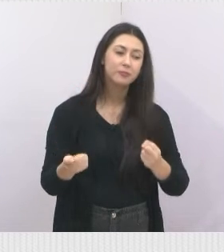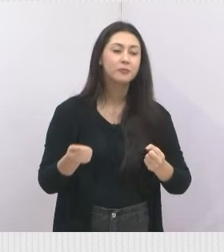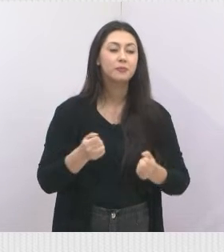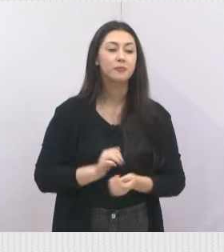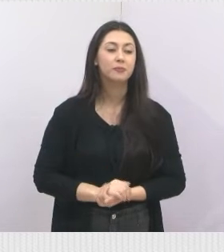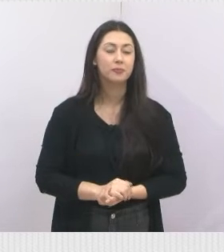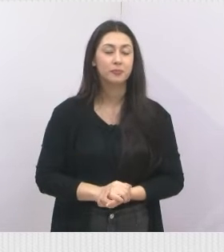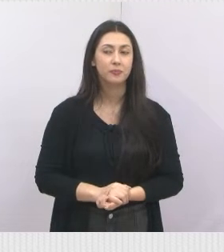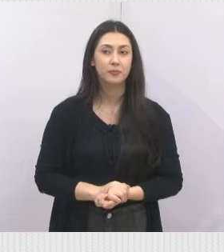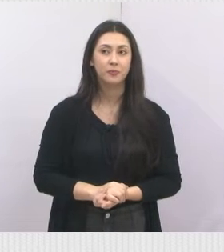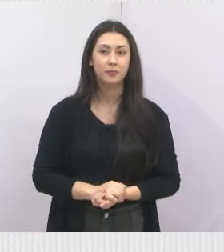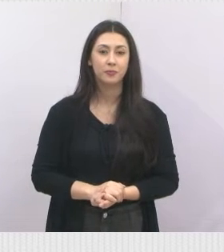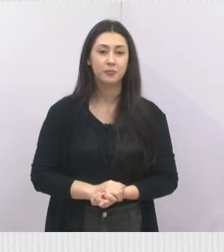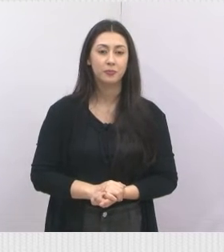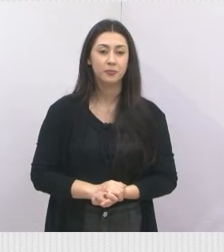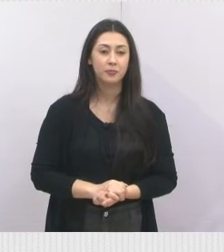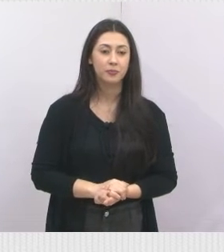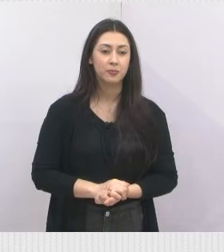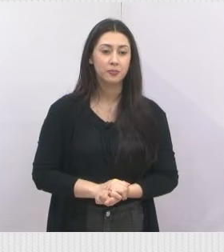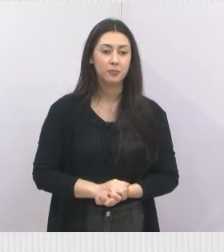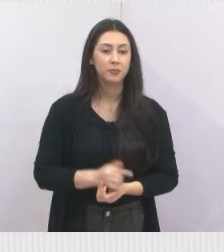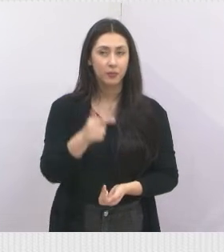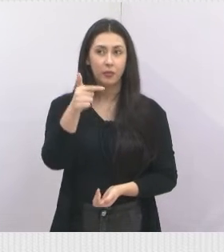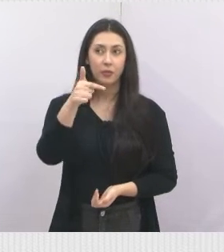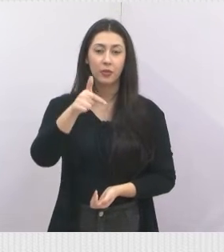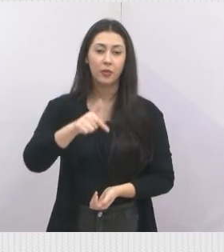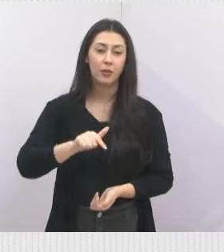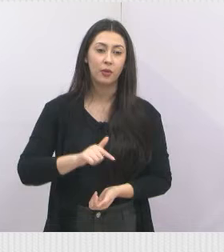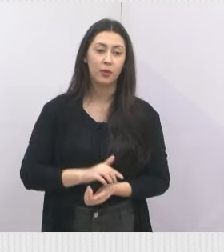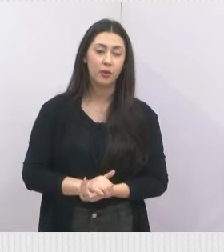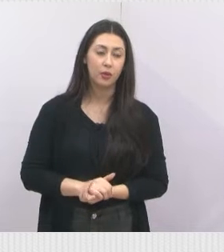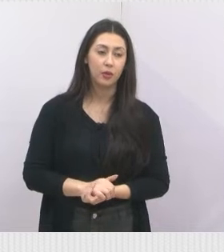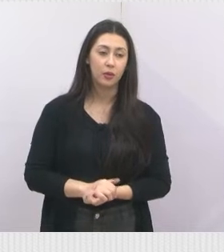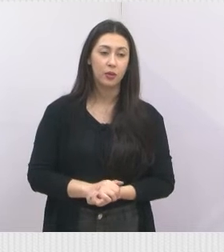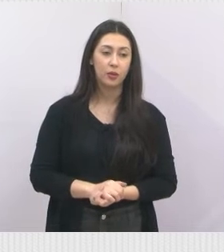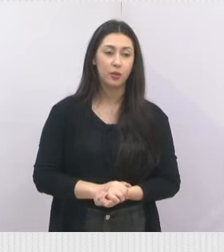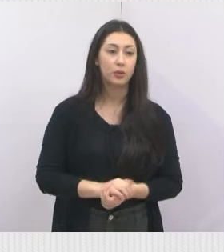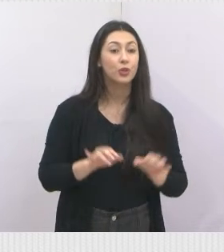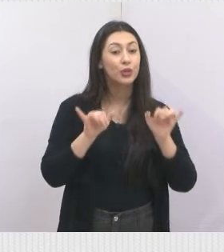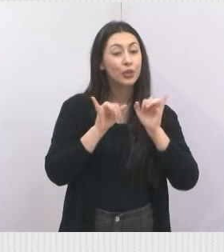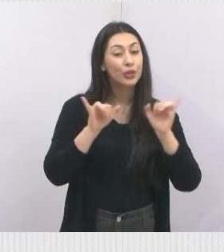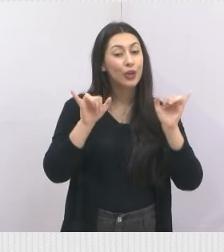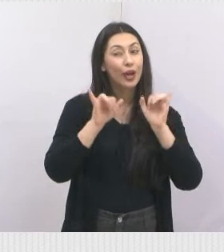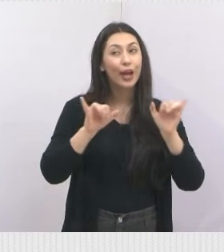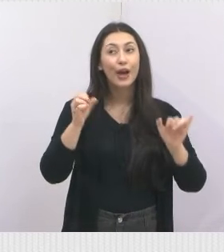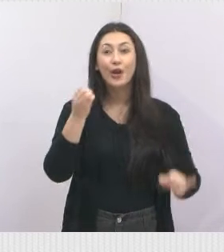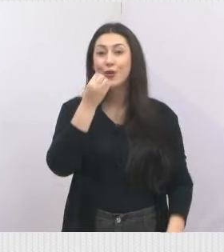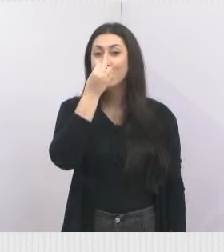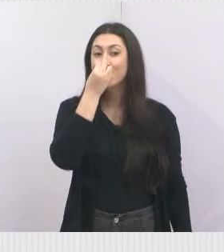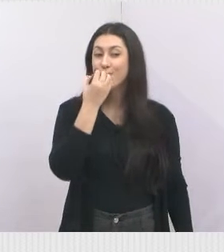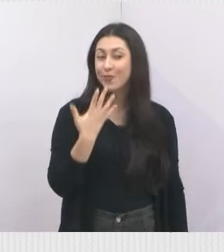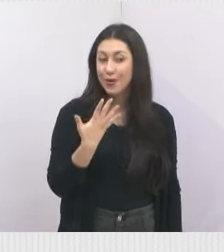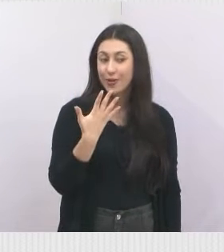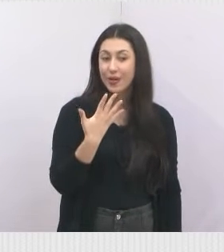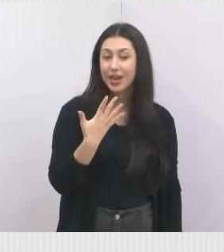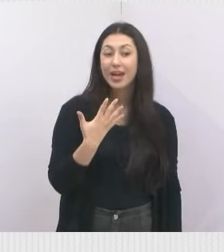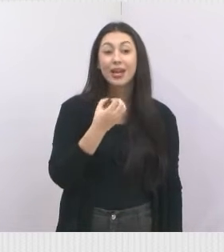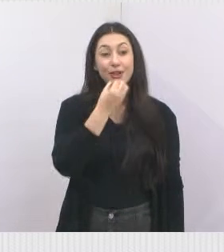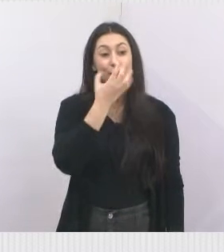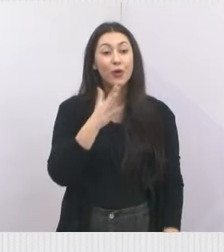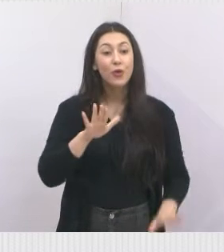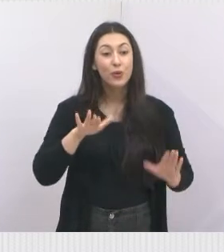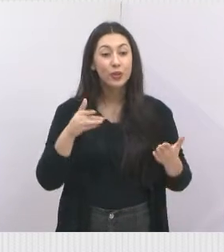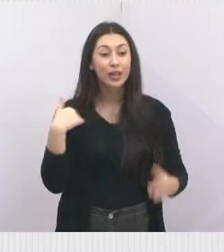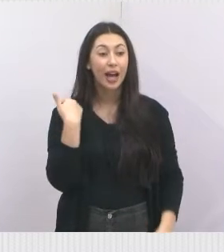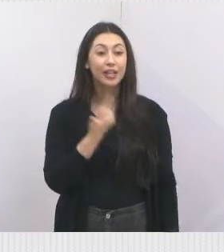nosso pedido. No próximo slide, outra notícia muito boa. É tão bom quando a gente